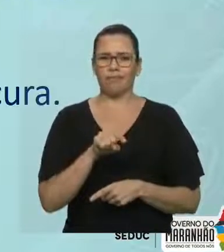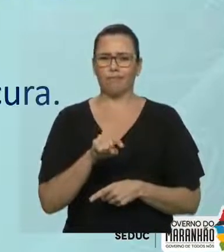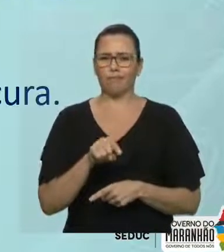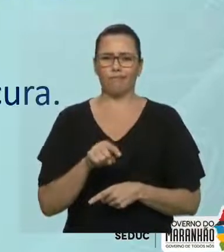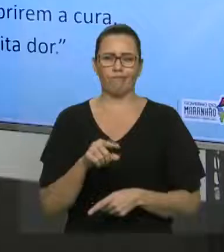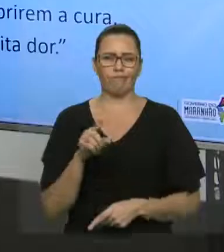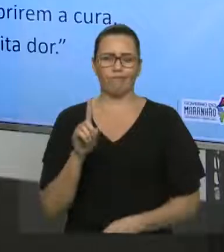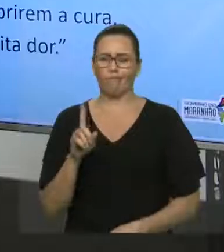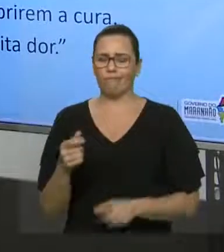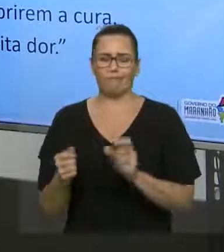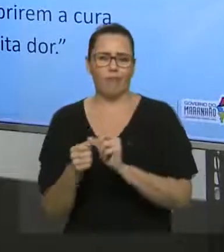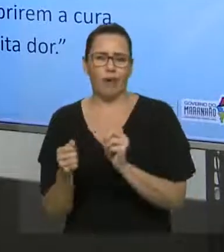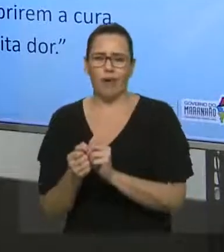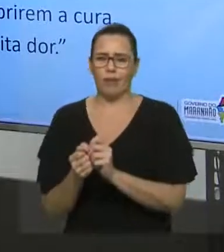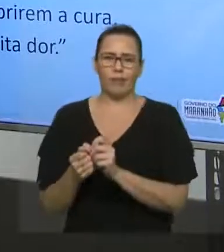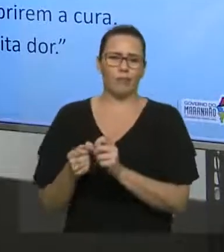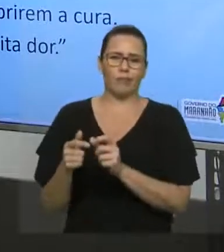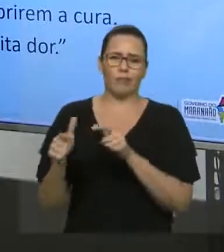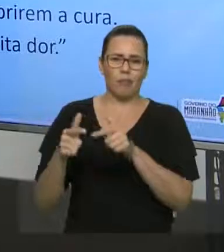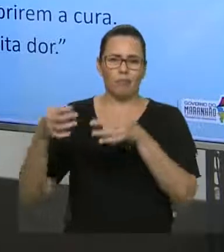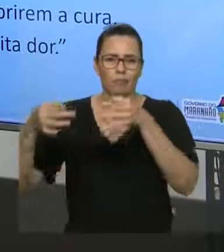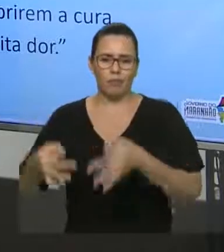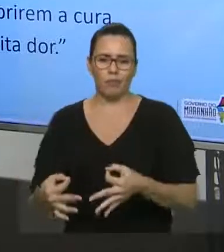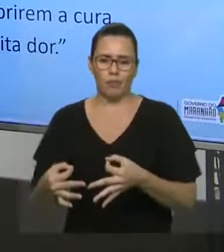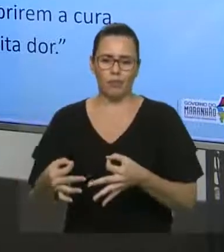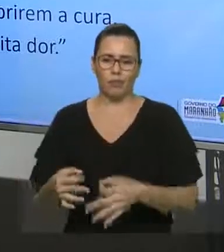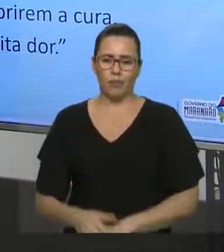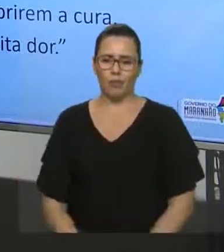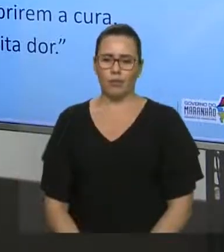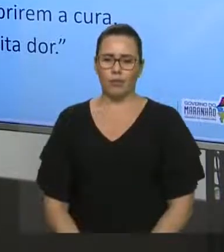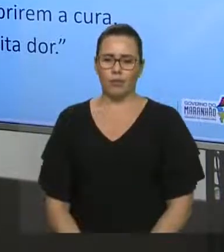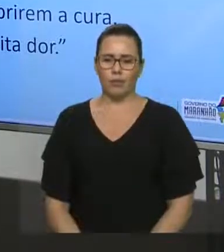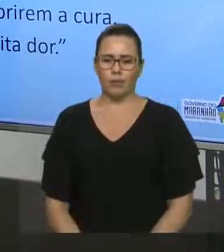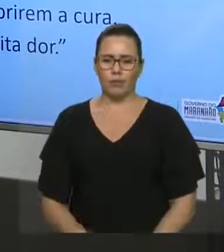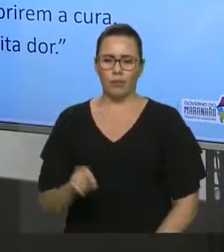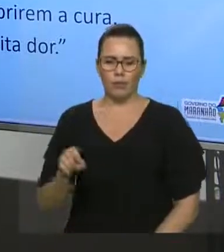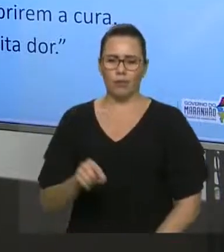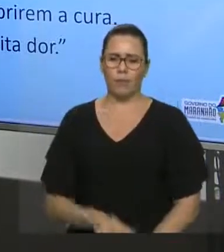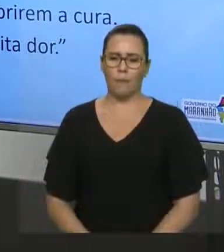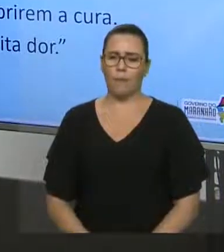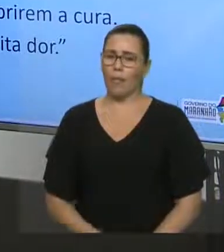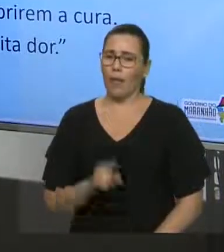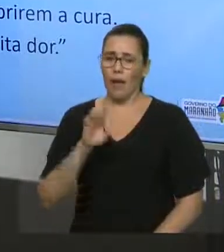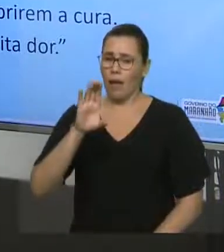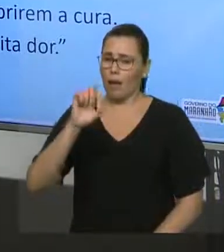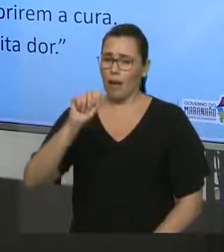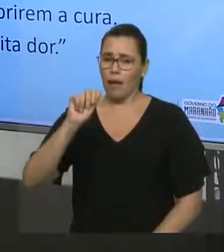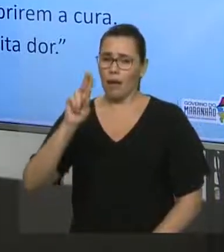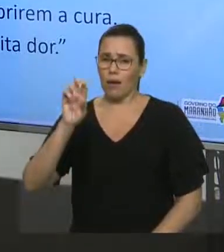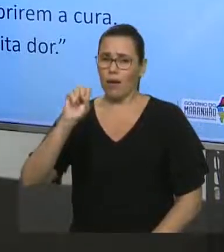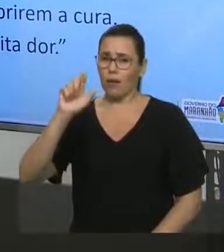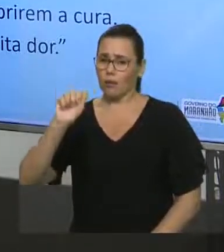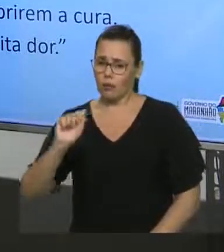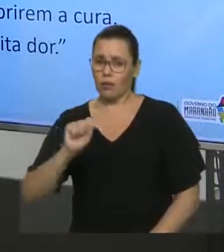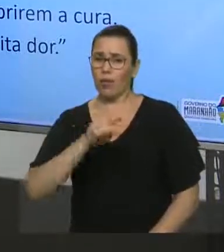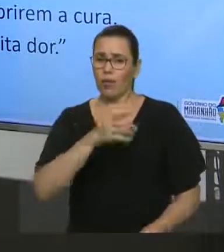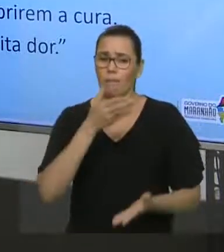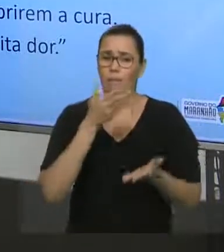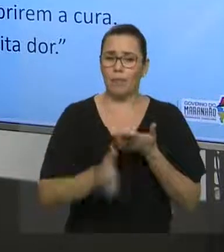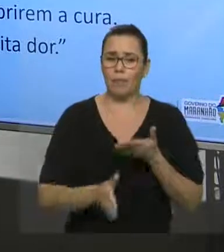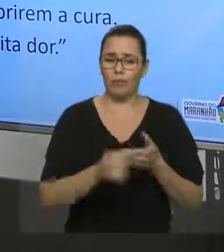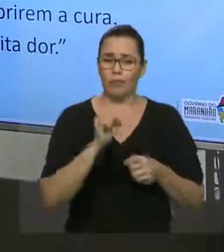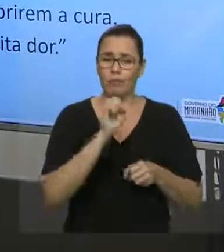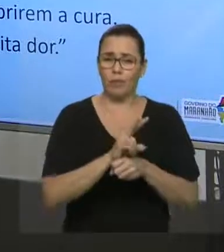de concessão, certo? Crianças, aqui nós temos ideia de causa, né? Olha o porquê lá. Ele foi demitido. Qual foi a causa disso?